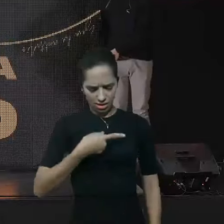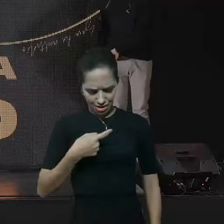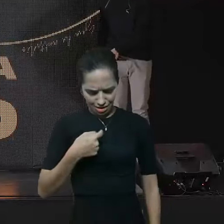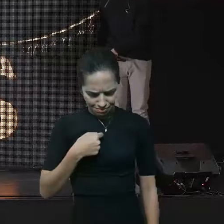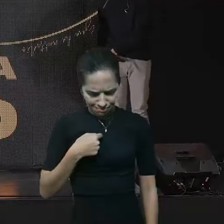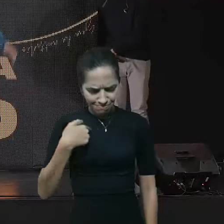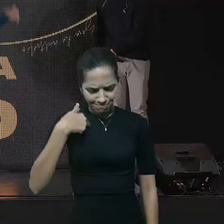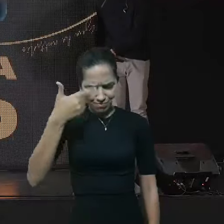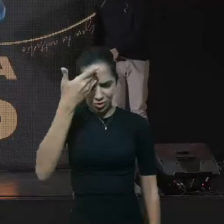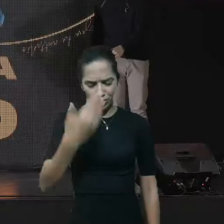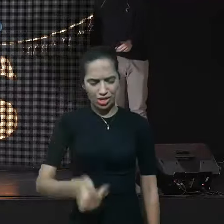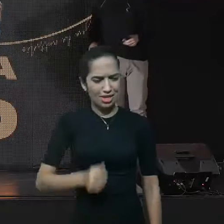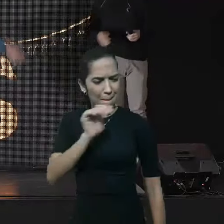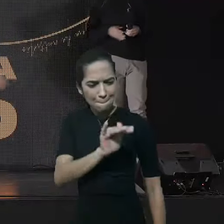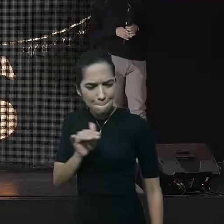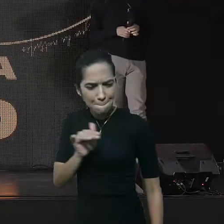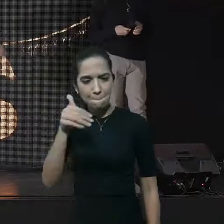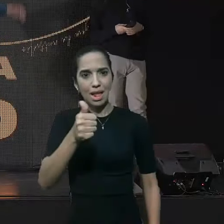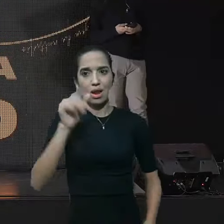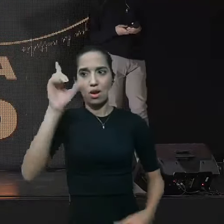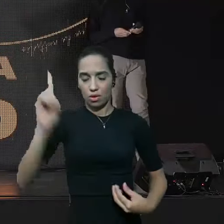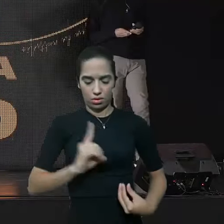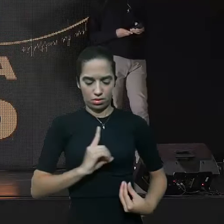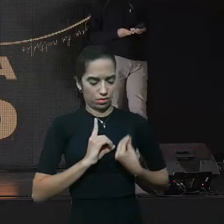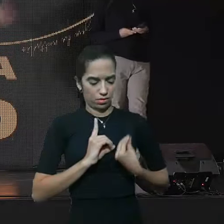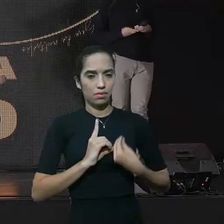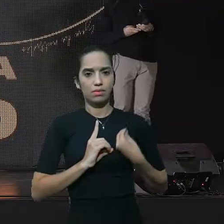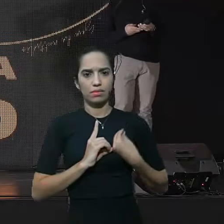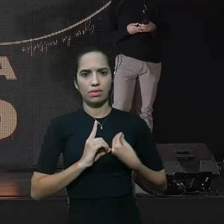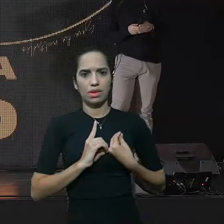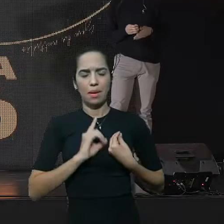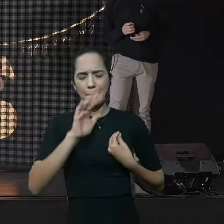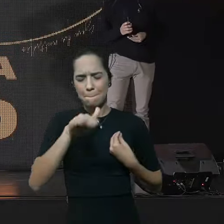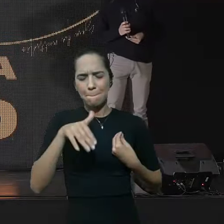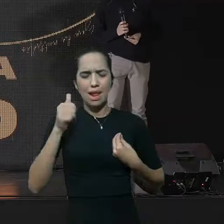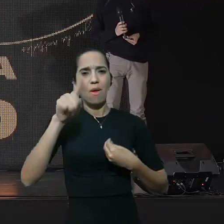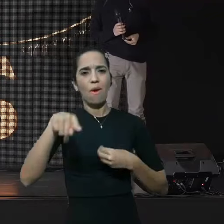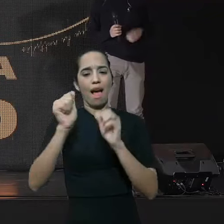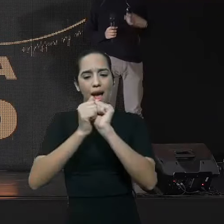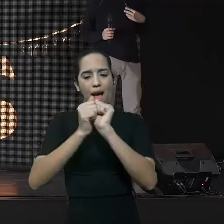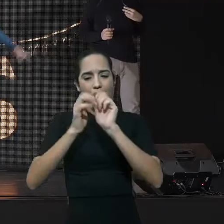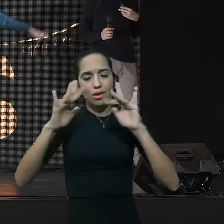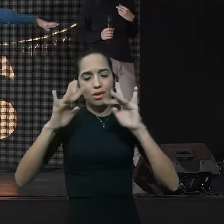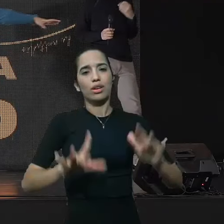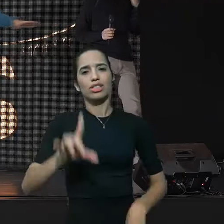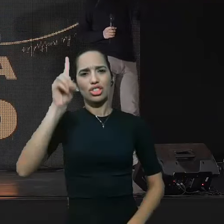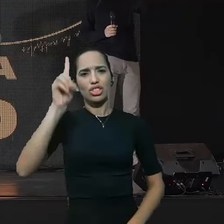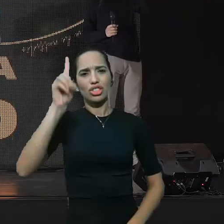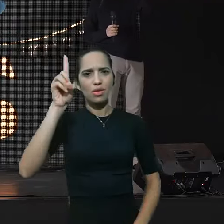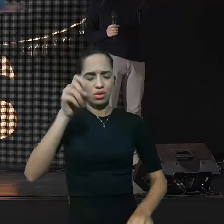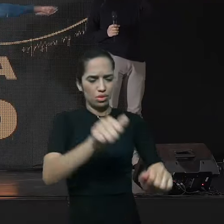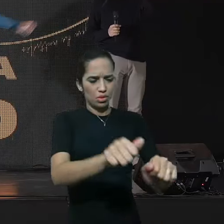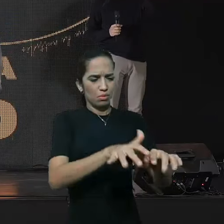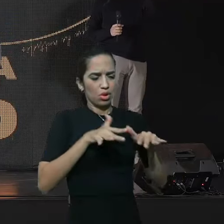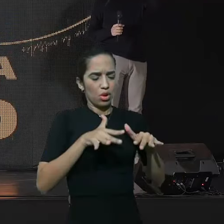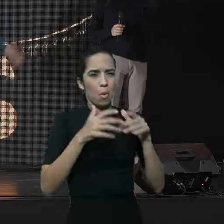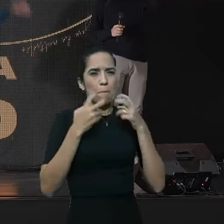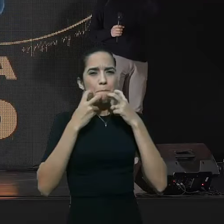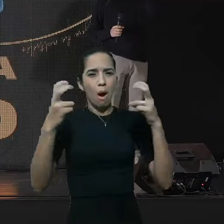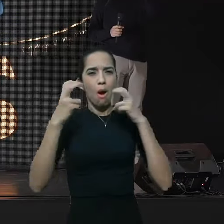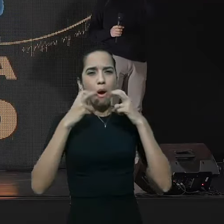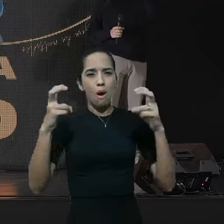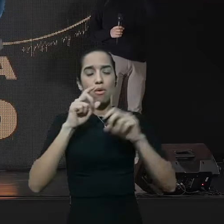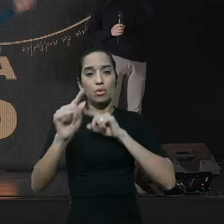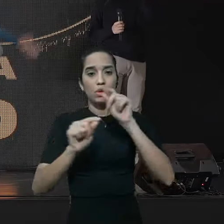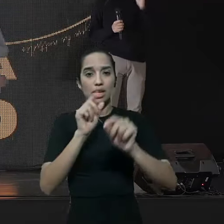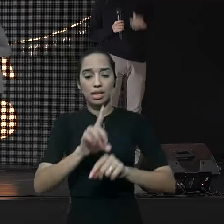há nada melhor do que a sua presença, que não há nada melhor do que a sua glória uma multidão clama por aquilo que